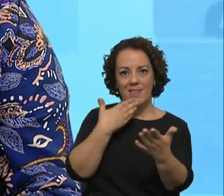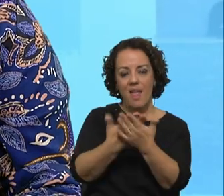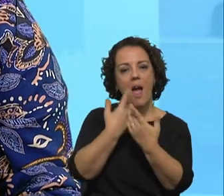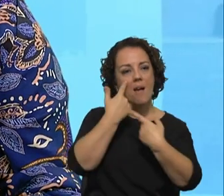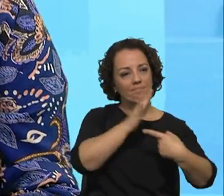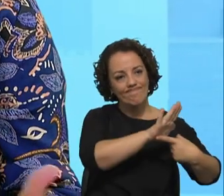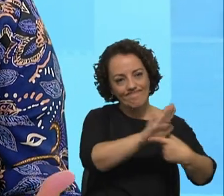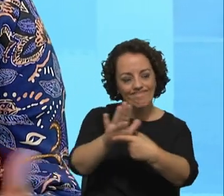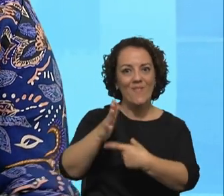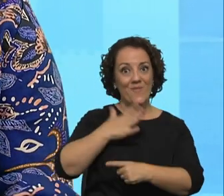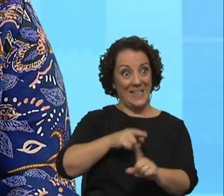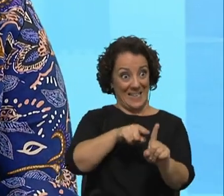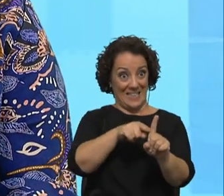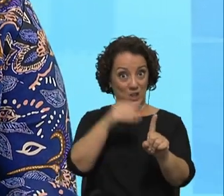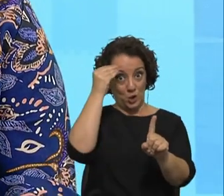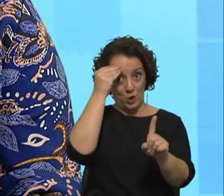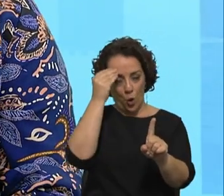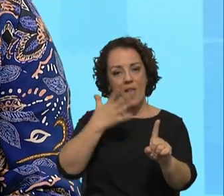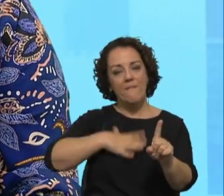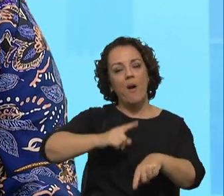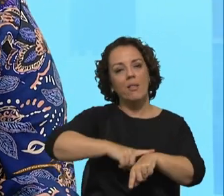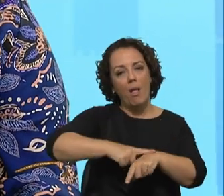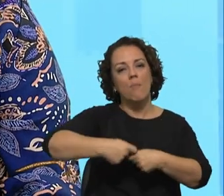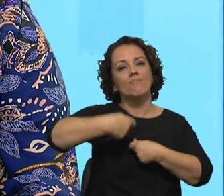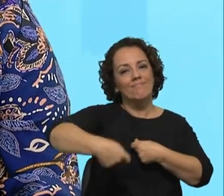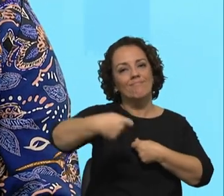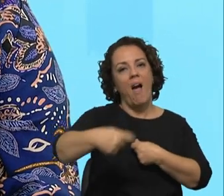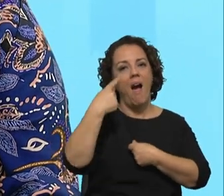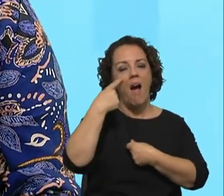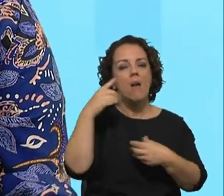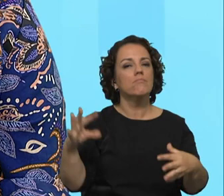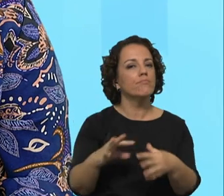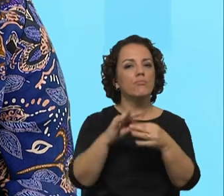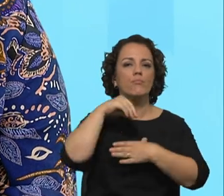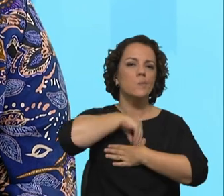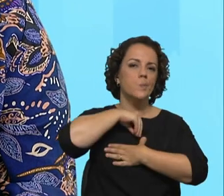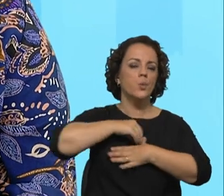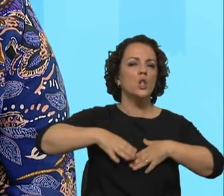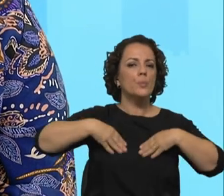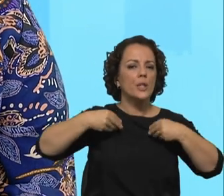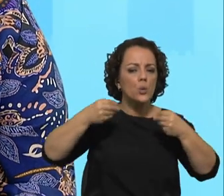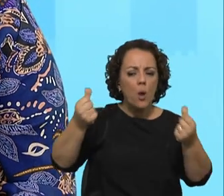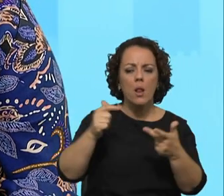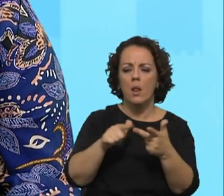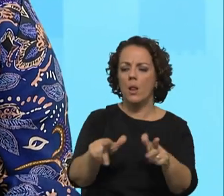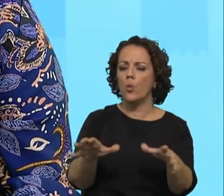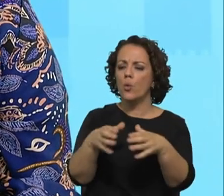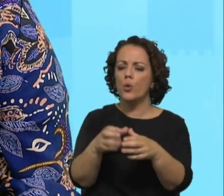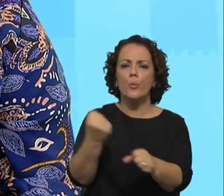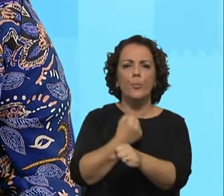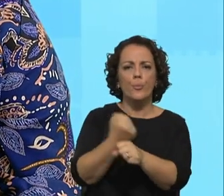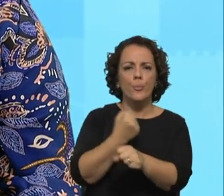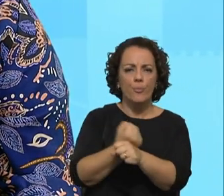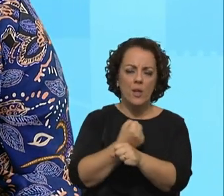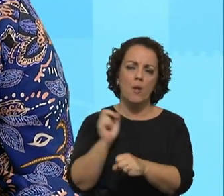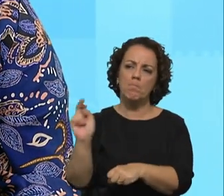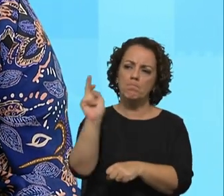empreender o sonho por mais anos daquilo que é a espiritualidade do movimento, aquilo que é o trabalho do movimento nas diversas